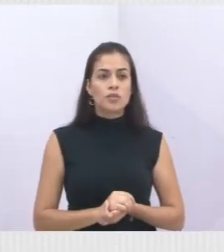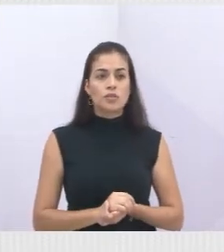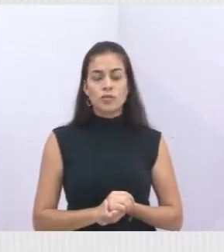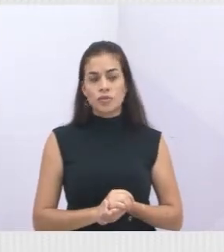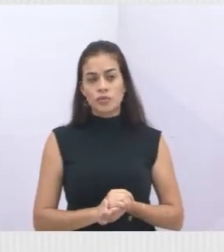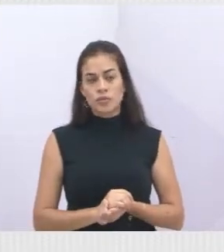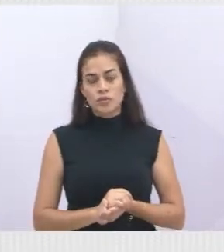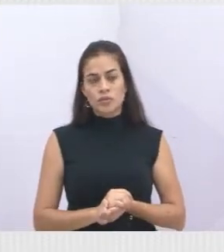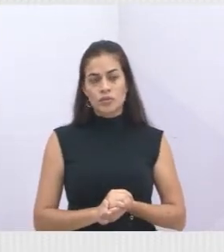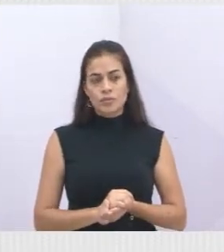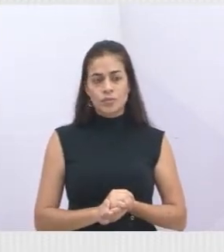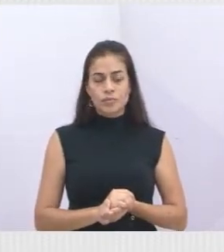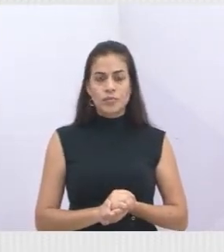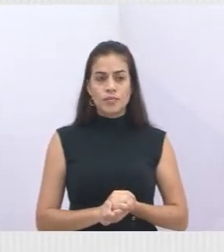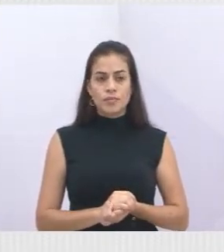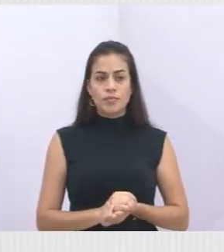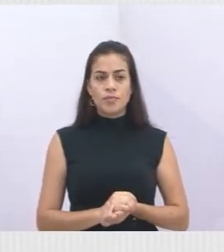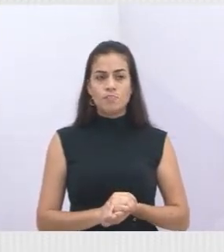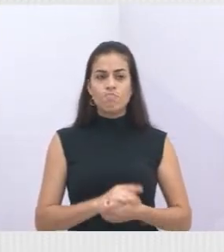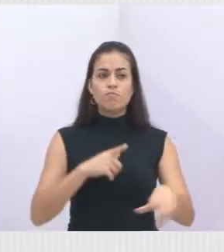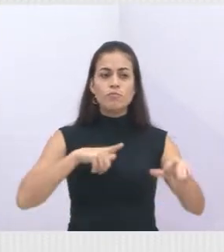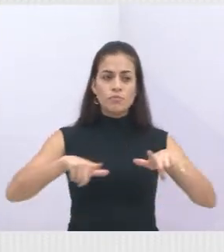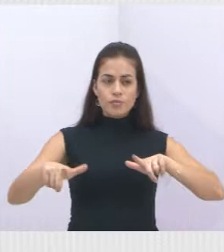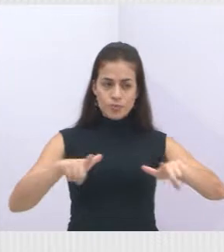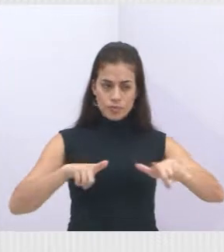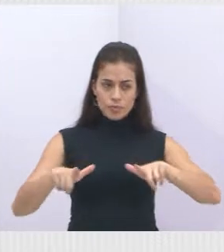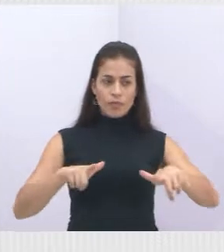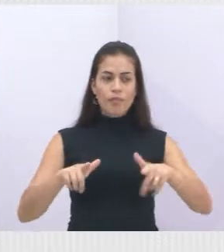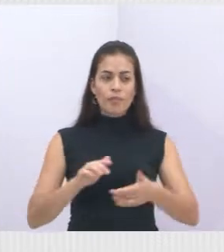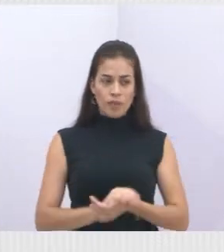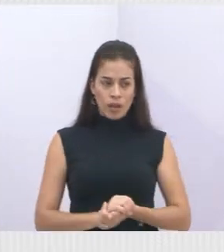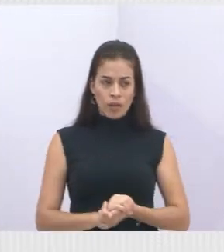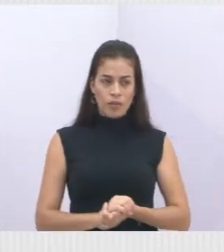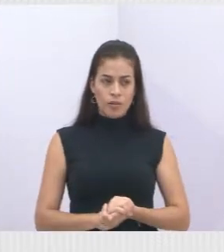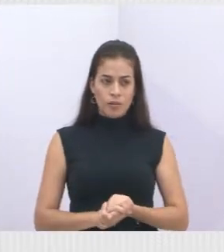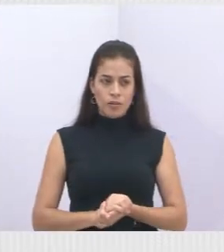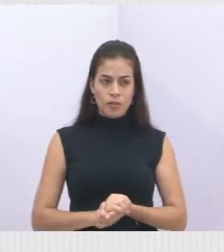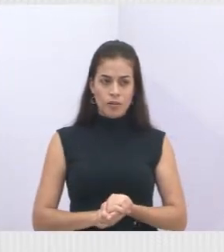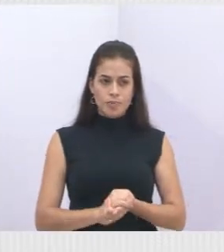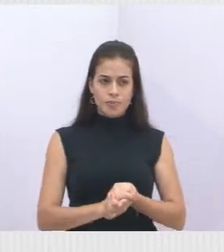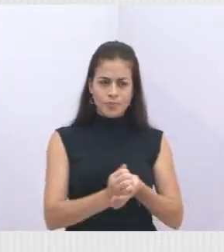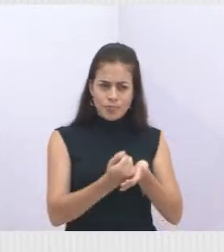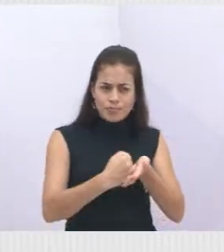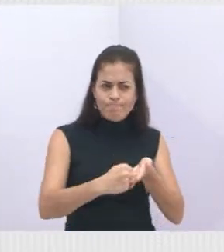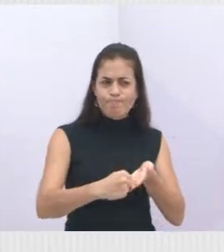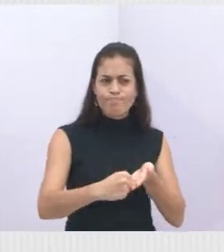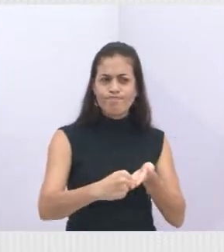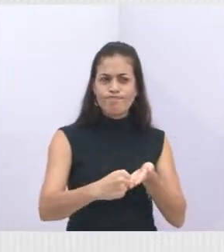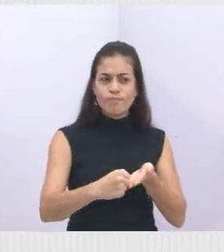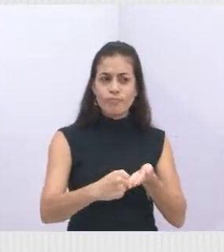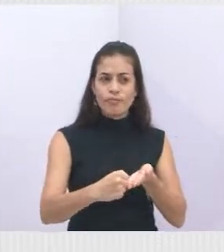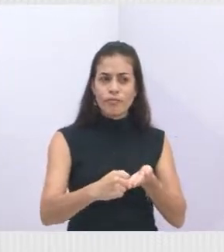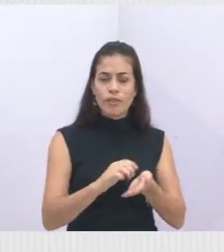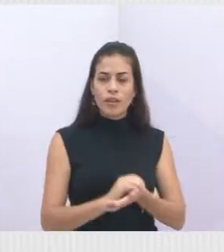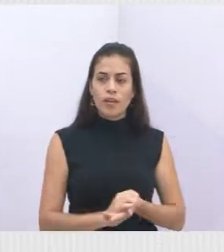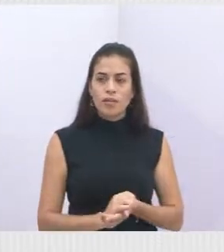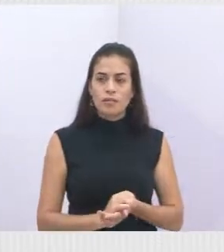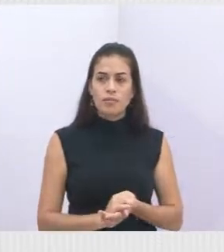Então, esse trabalho, esse contrato, na verdade não é um contrato, é um termo de colaboração,